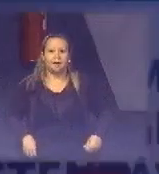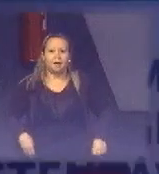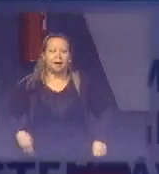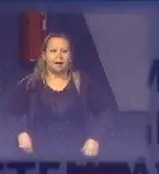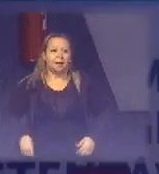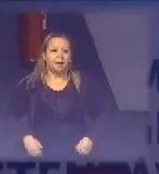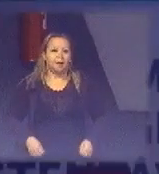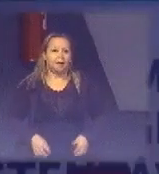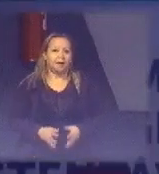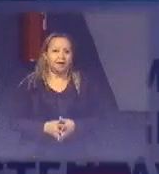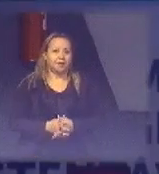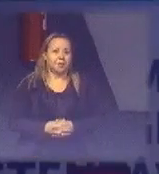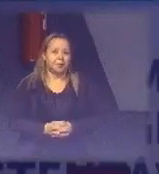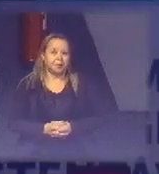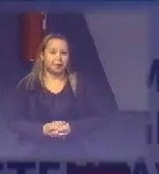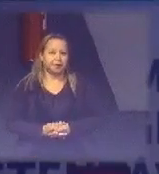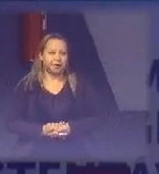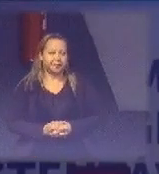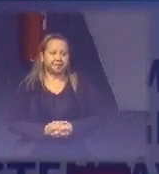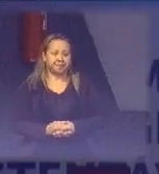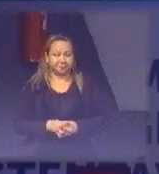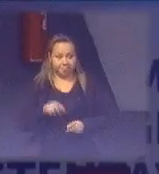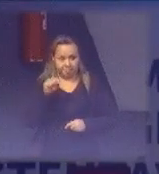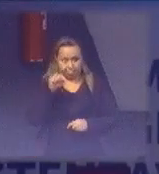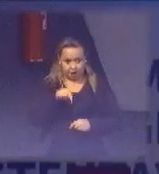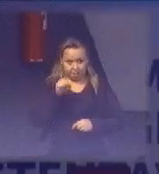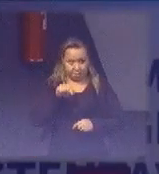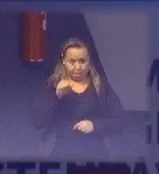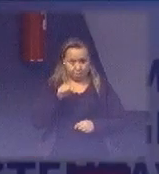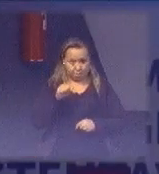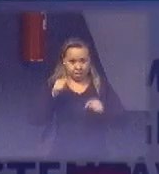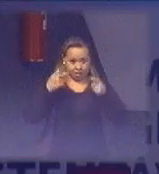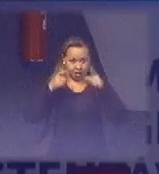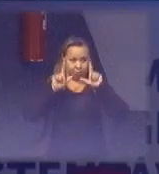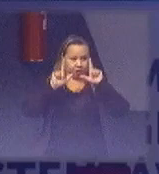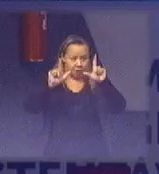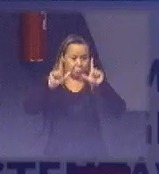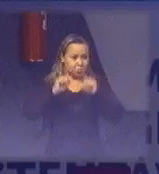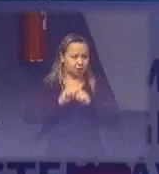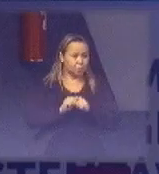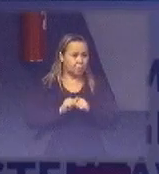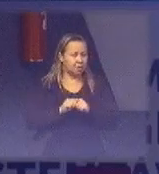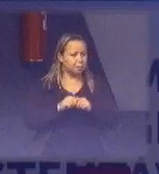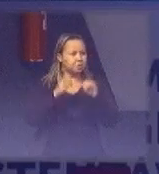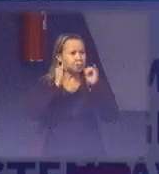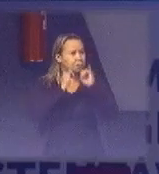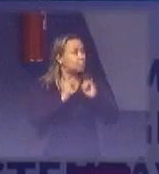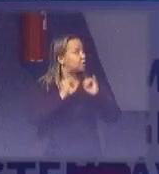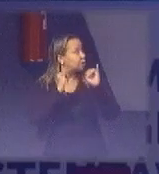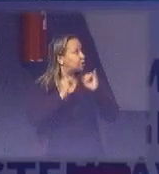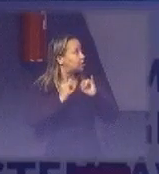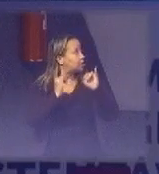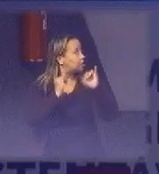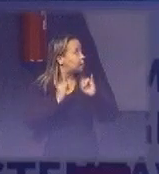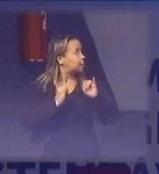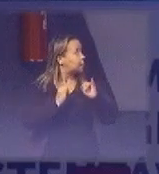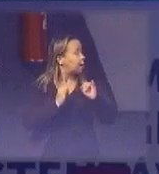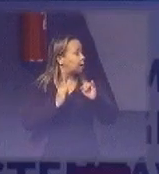Espera aí, isso. Bom, nesse slide eu pensei em botar uma imagem minha apontando o dedo assim,